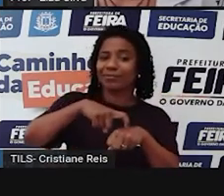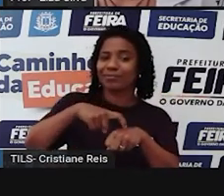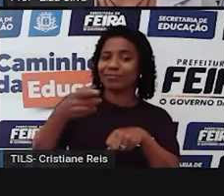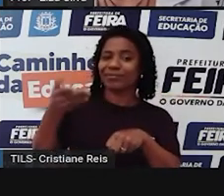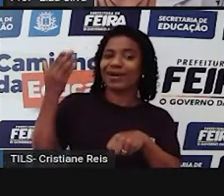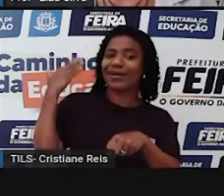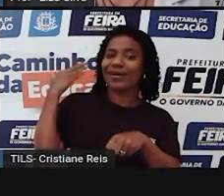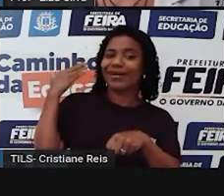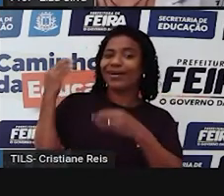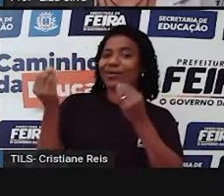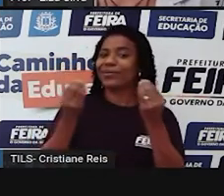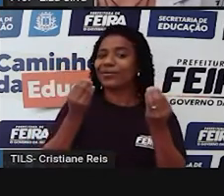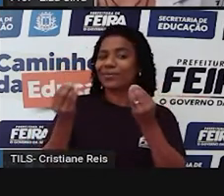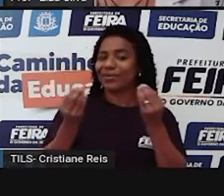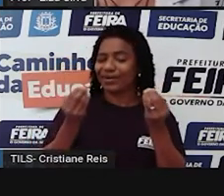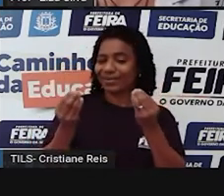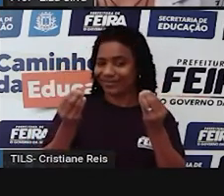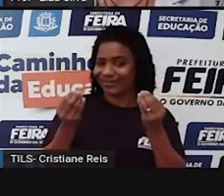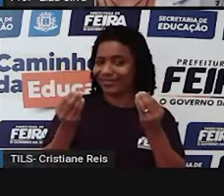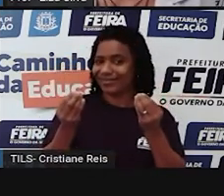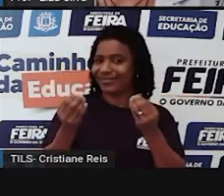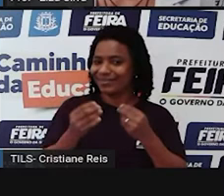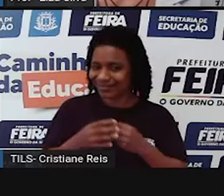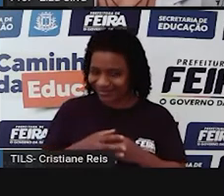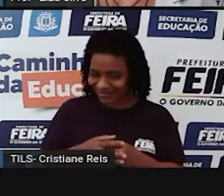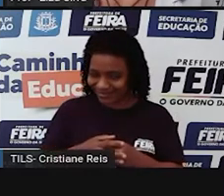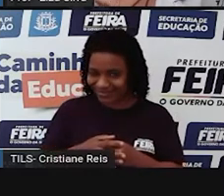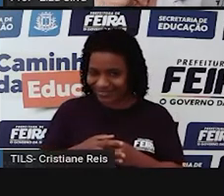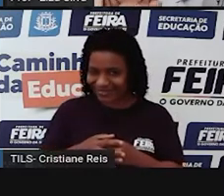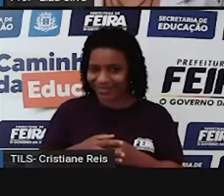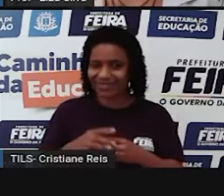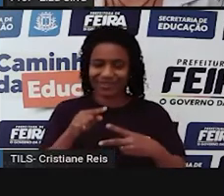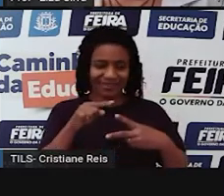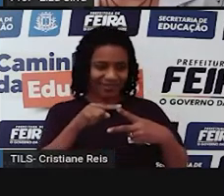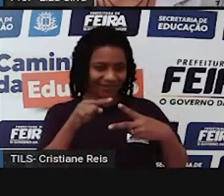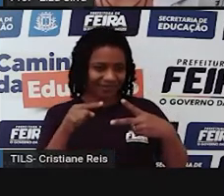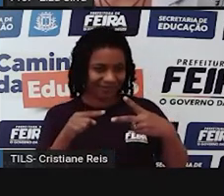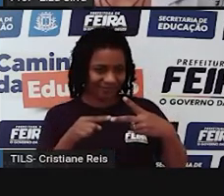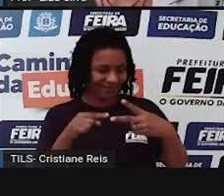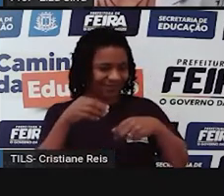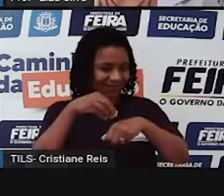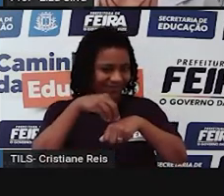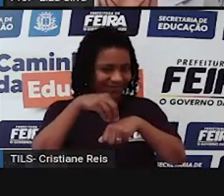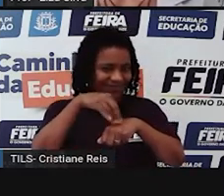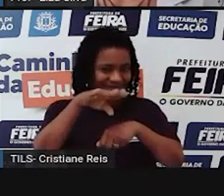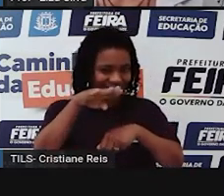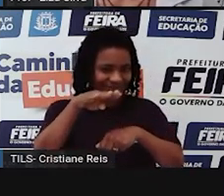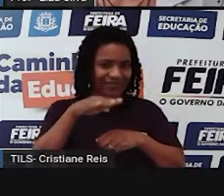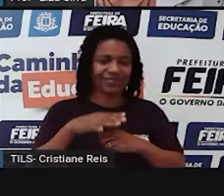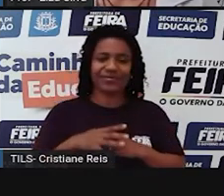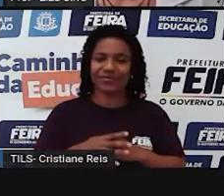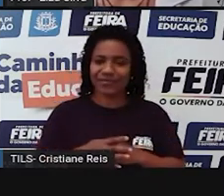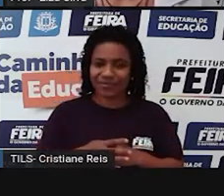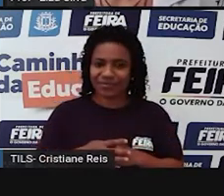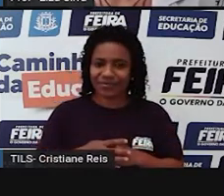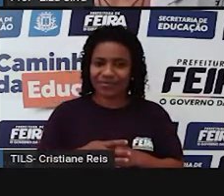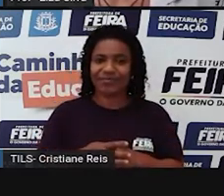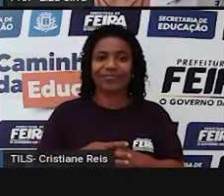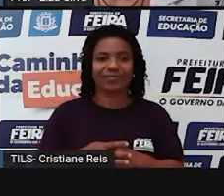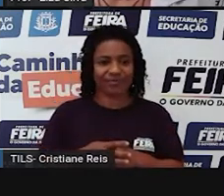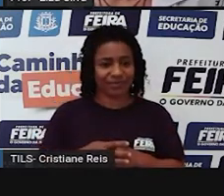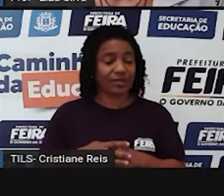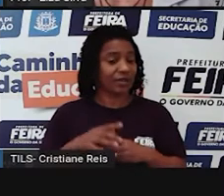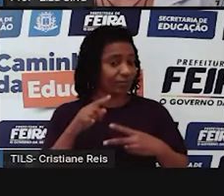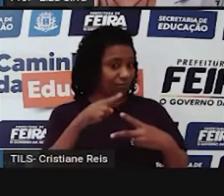tense? O tempo passado simples. Vejam aí as dicas. Coloquei aqui dois